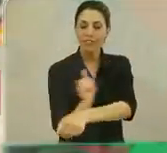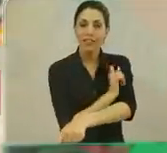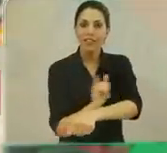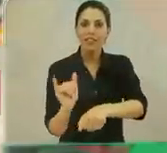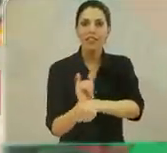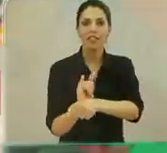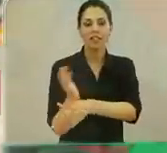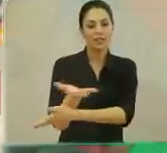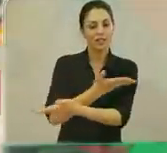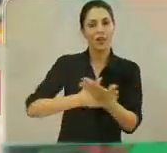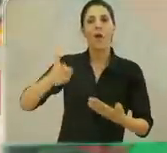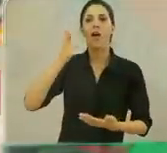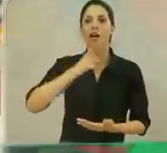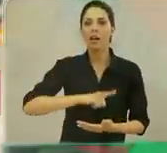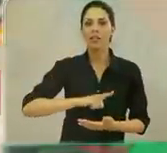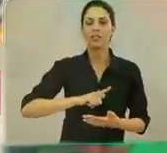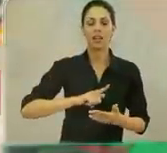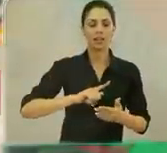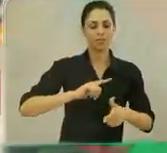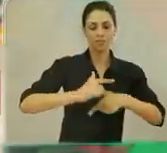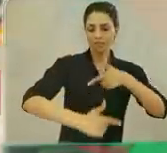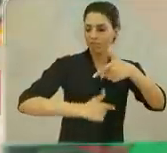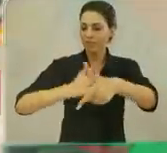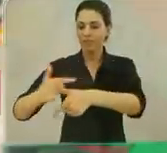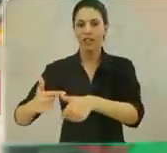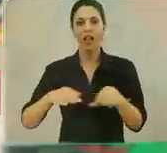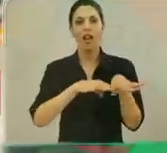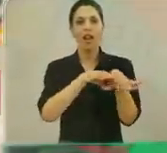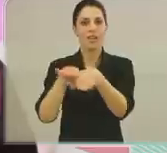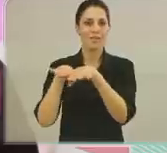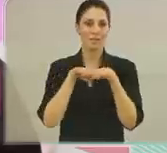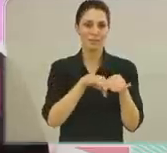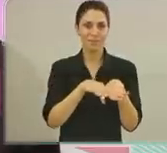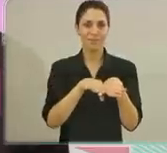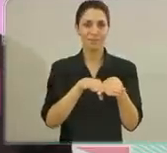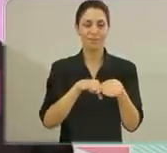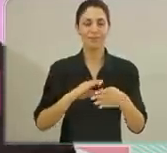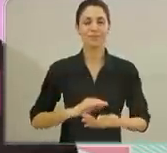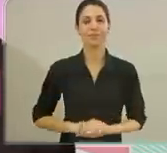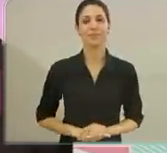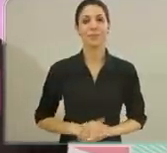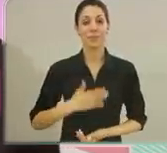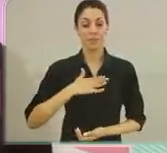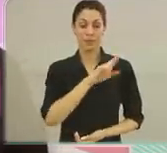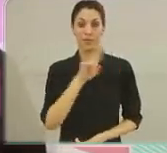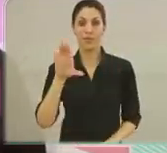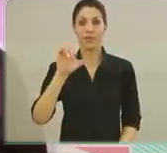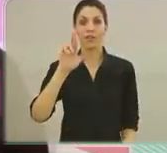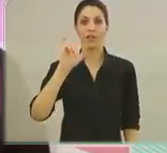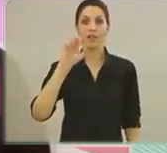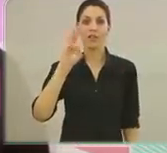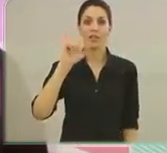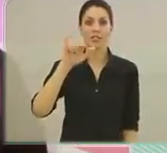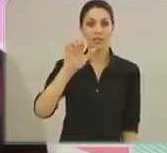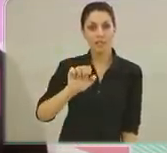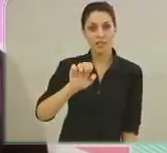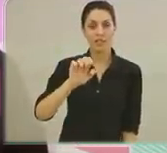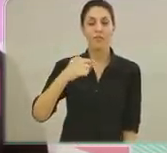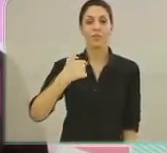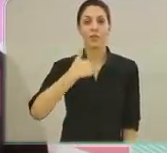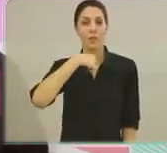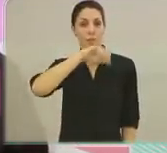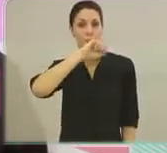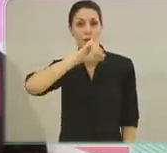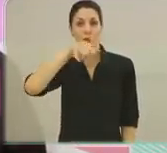todos possam participar da mesma maneira. Meu nome é Cristiane, eu sou mãe da